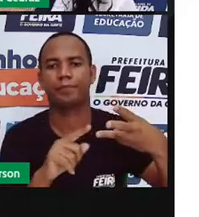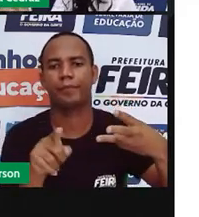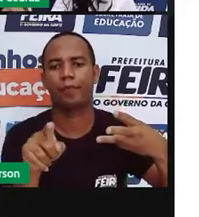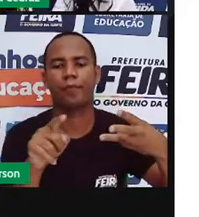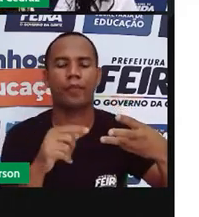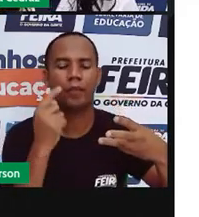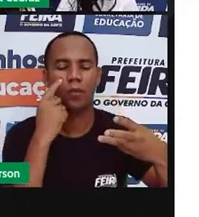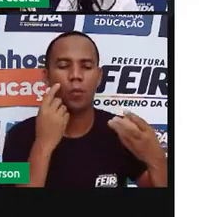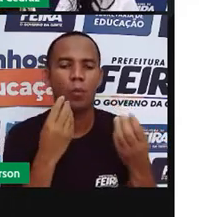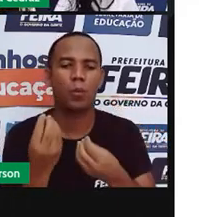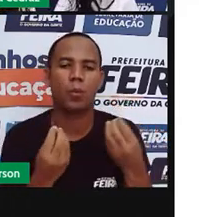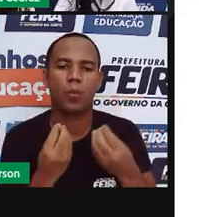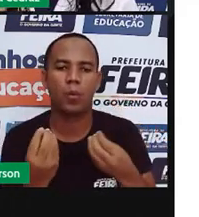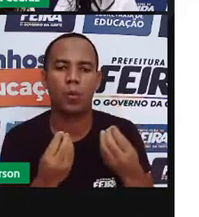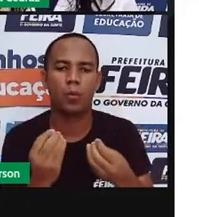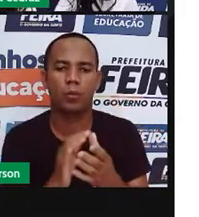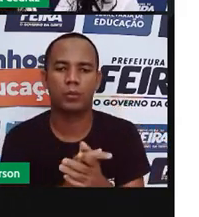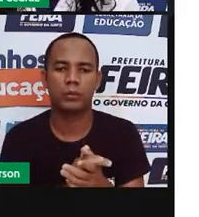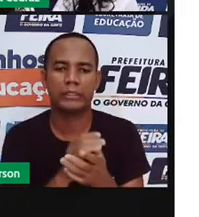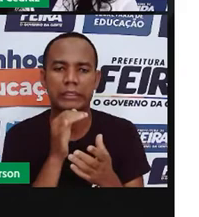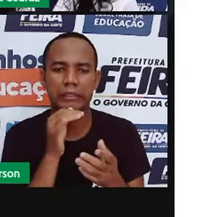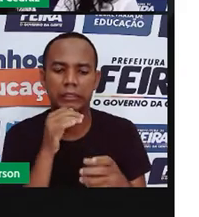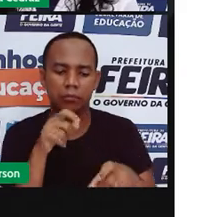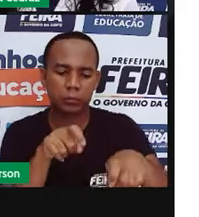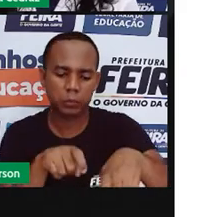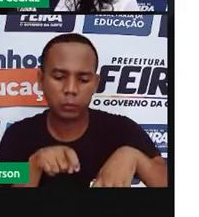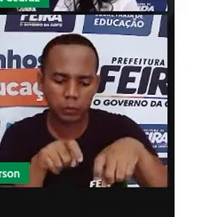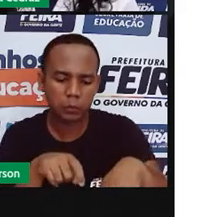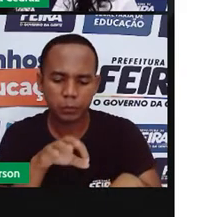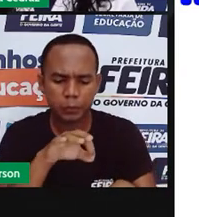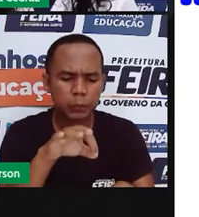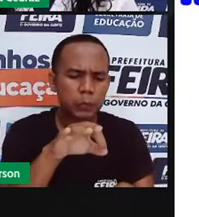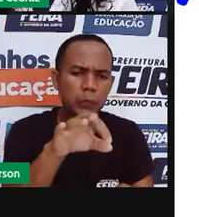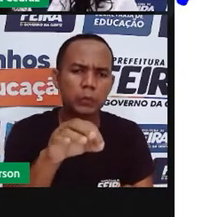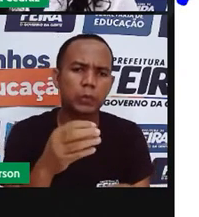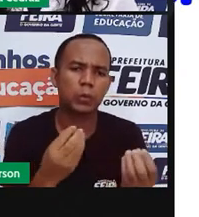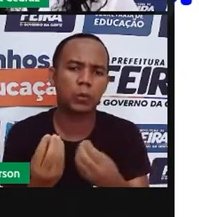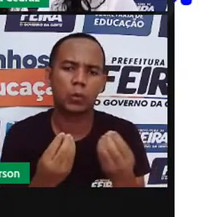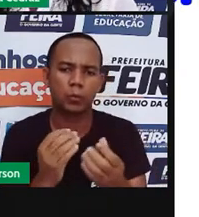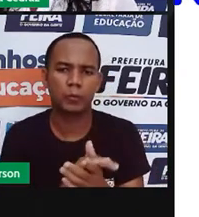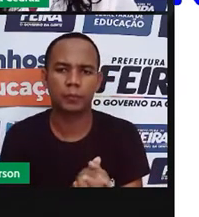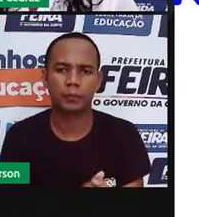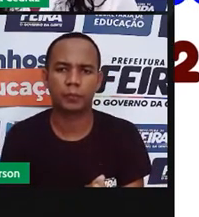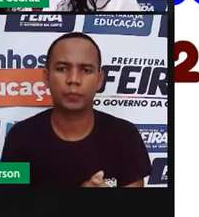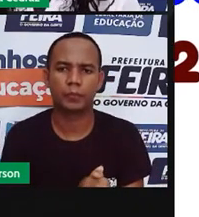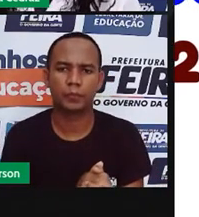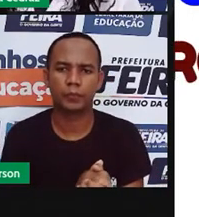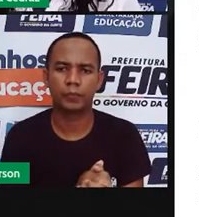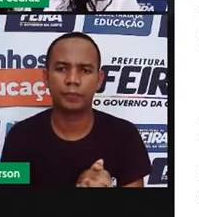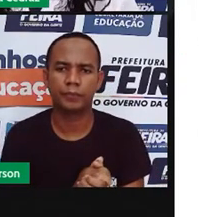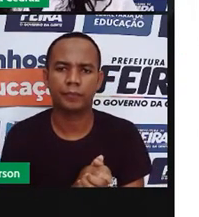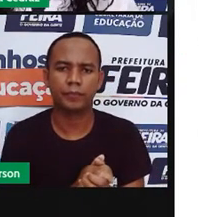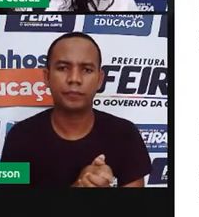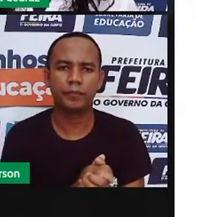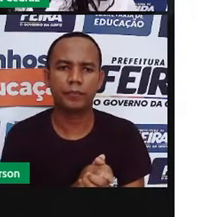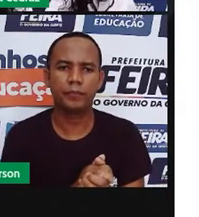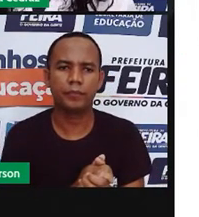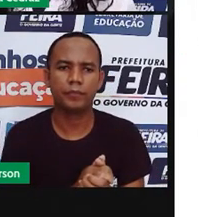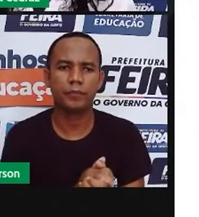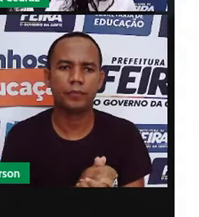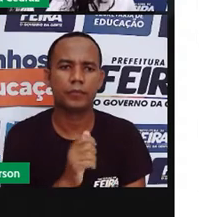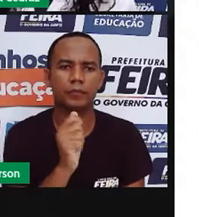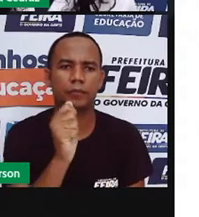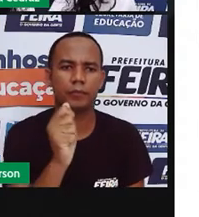práticas agrícolas aqui do nosso país. O agronegócio, ele é